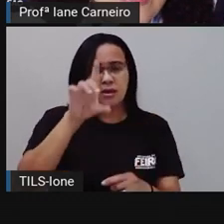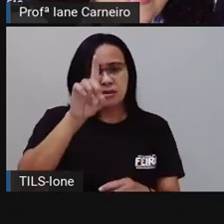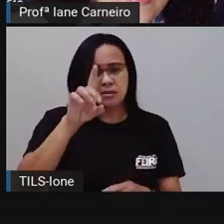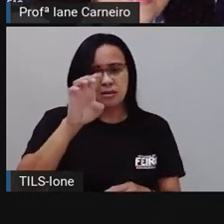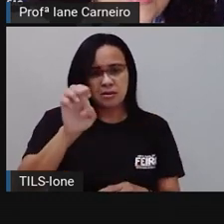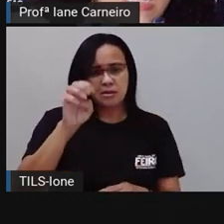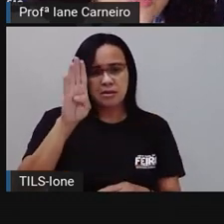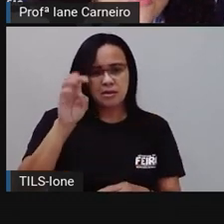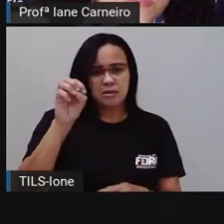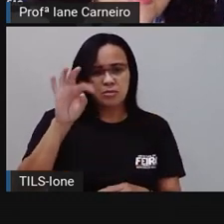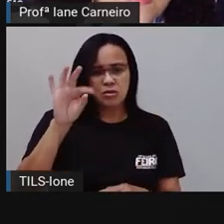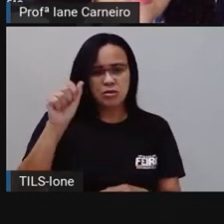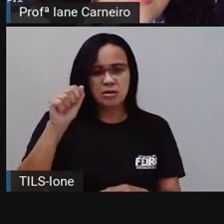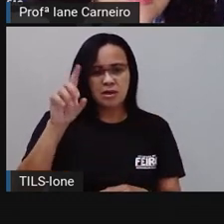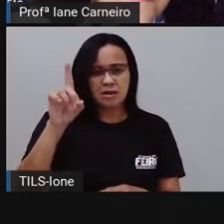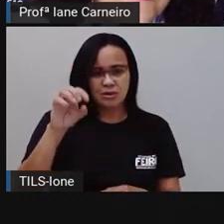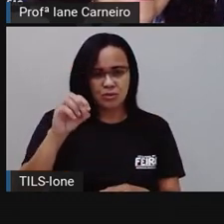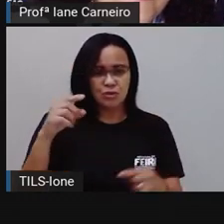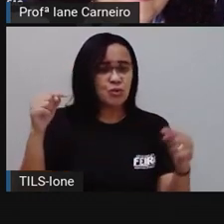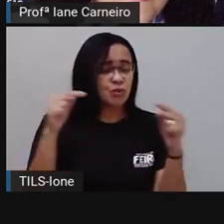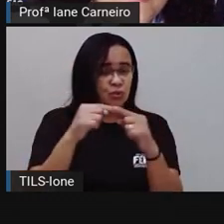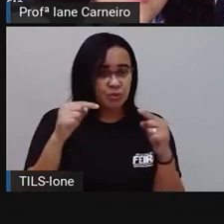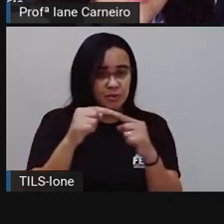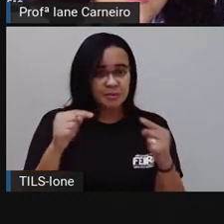ado, deixa a Pró mudar a cor aqui para vocês verem.